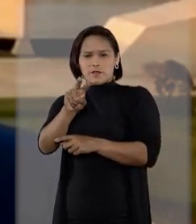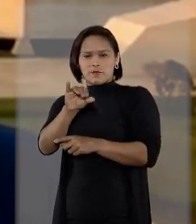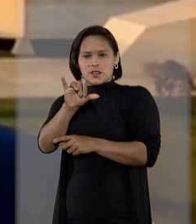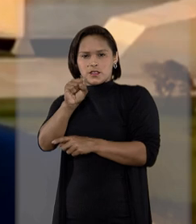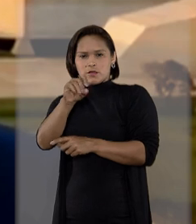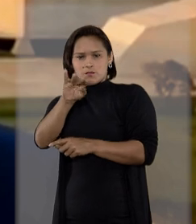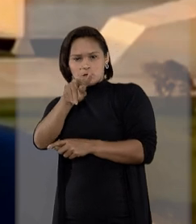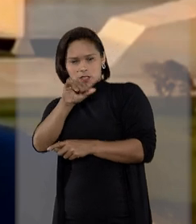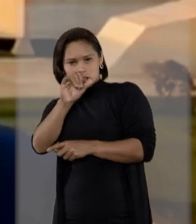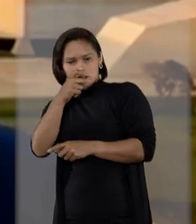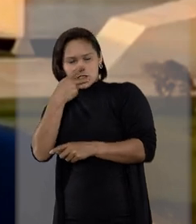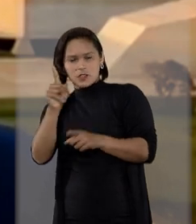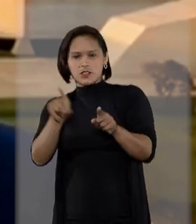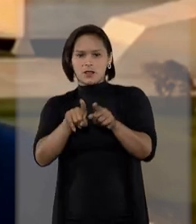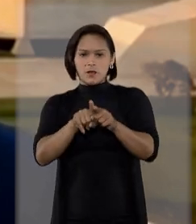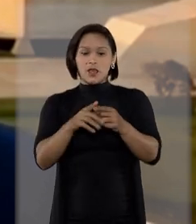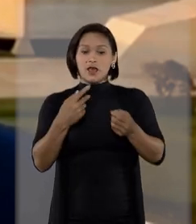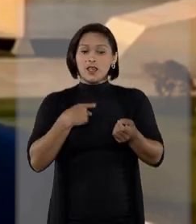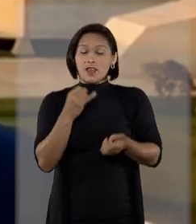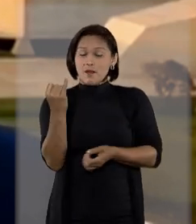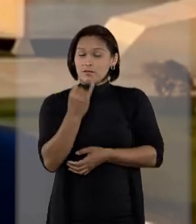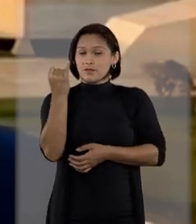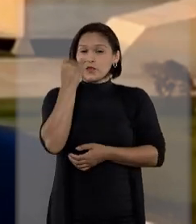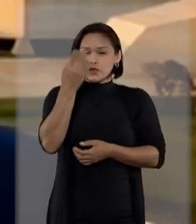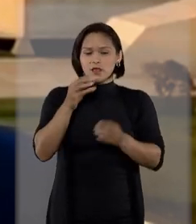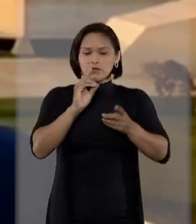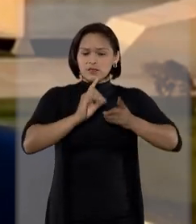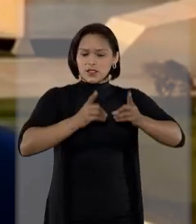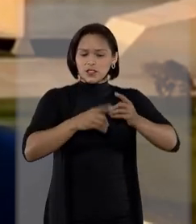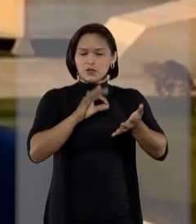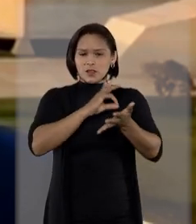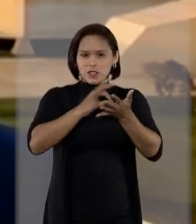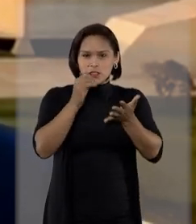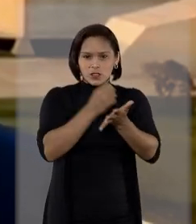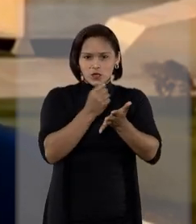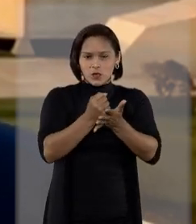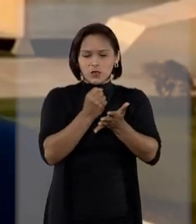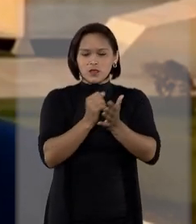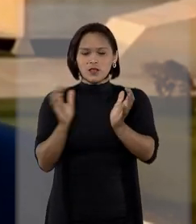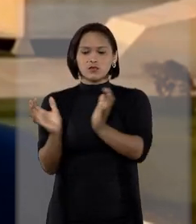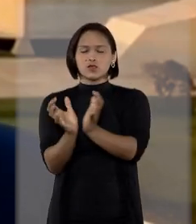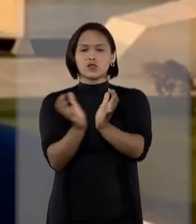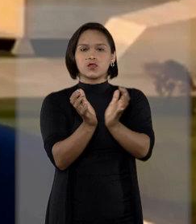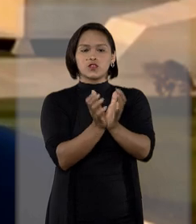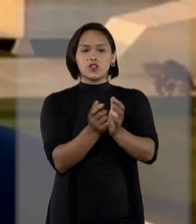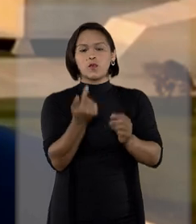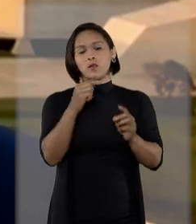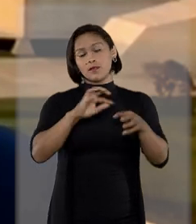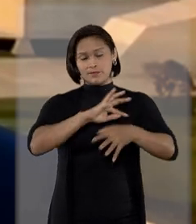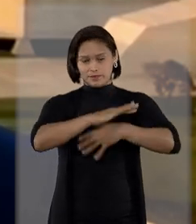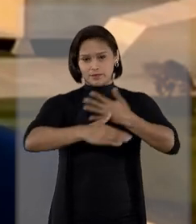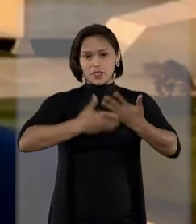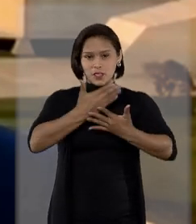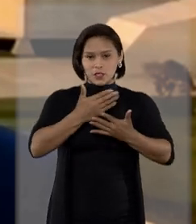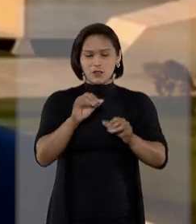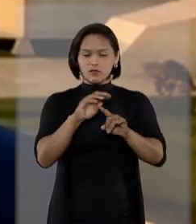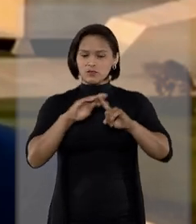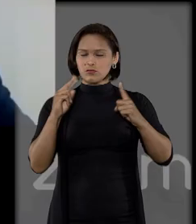fundamental na dinâmica das relações contratuais de massa em nossa sociedade